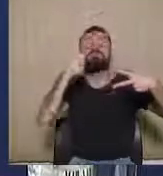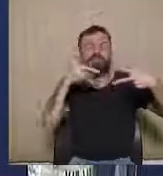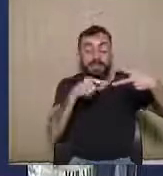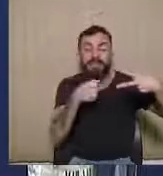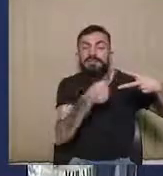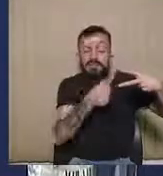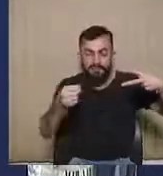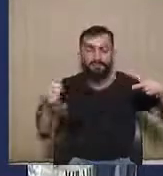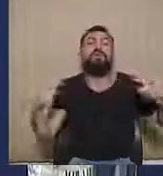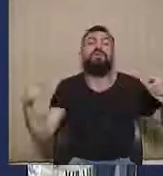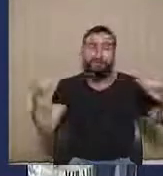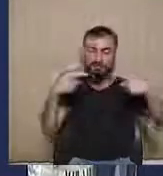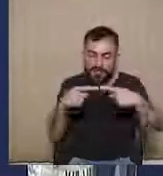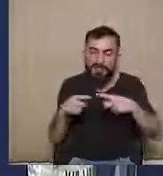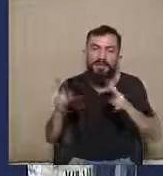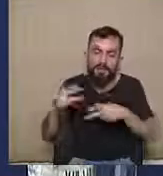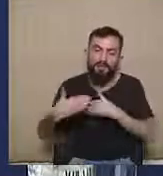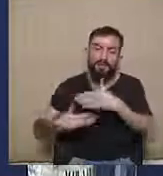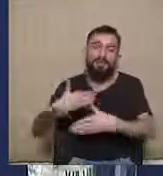no processo eleitoral.